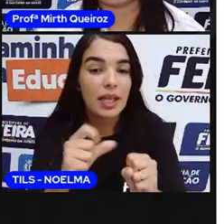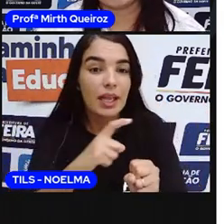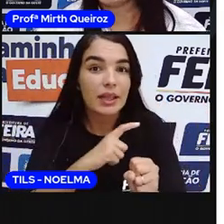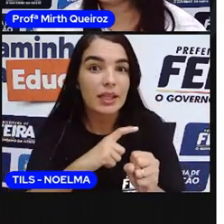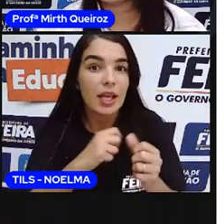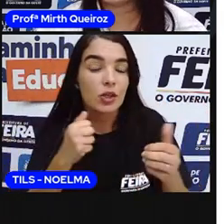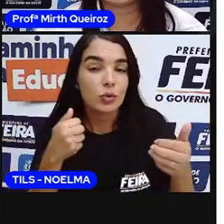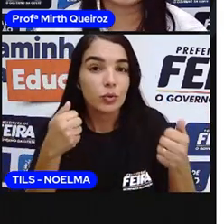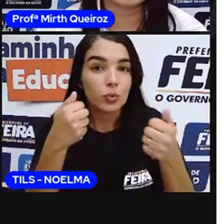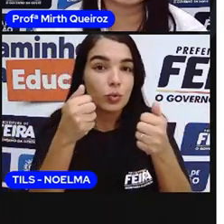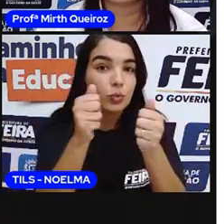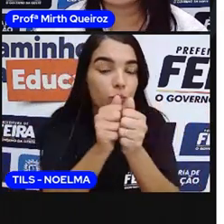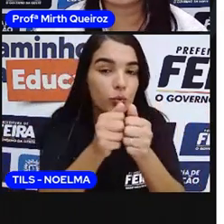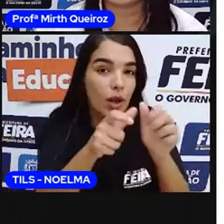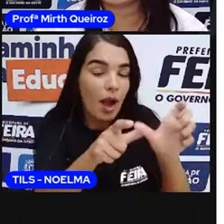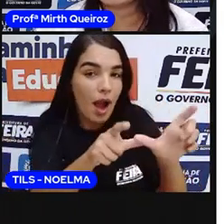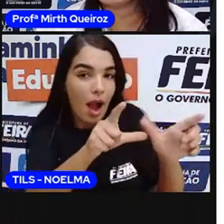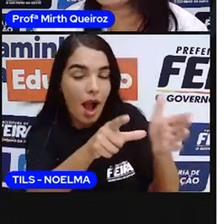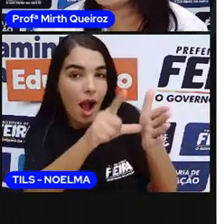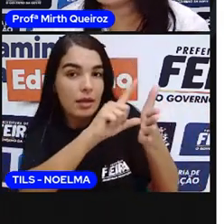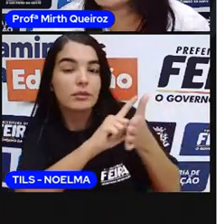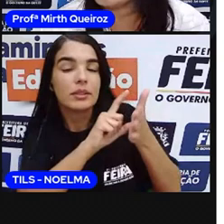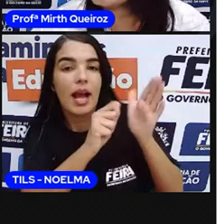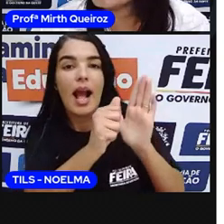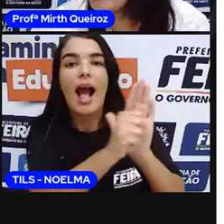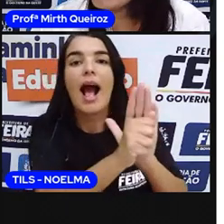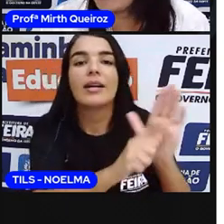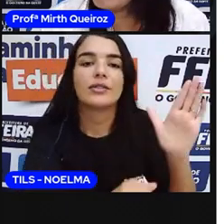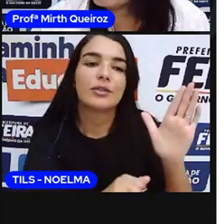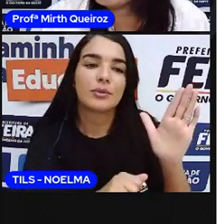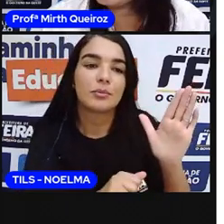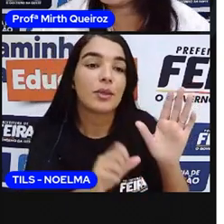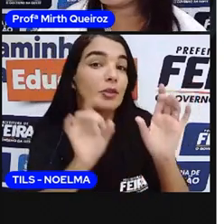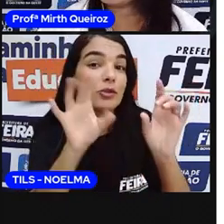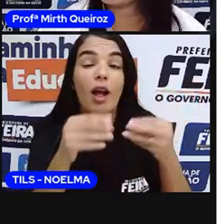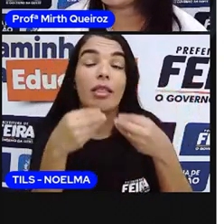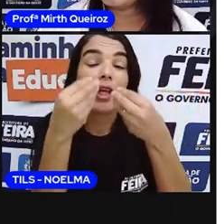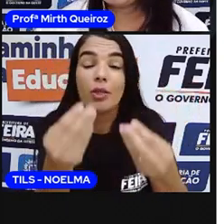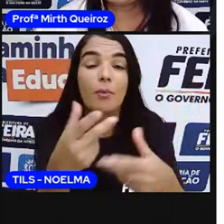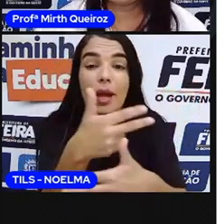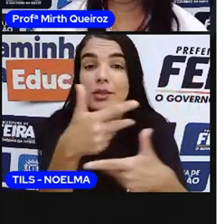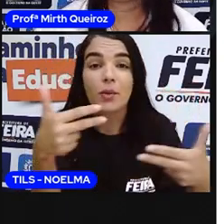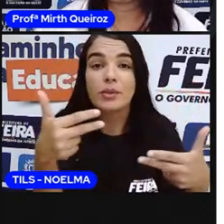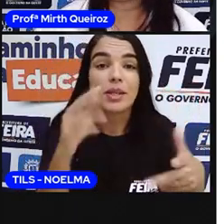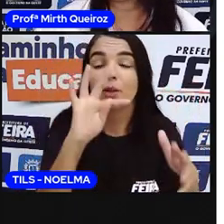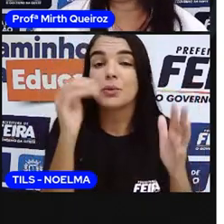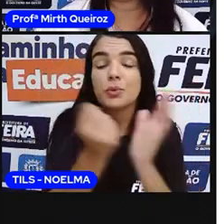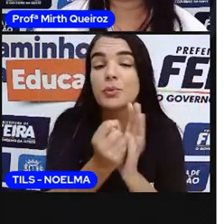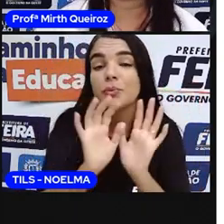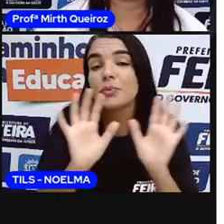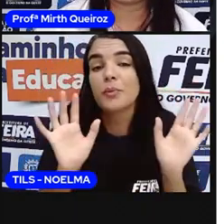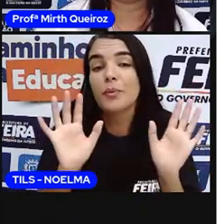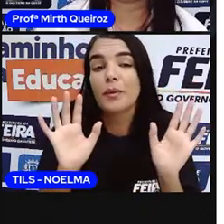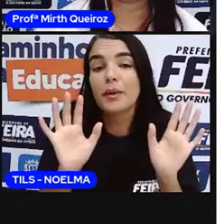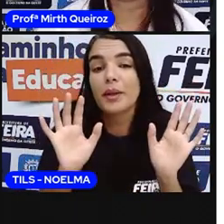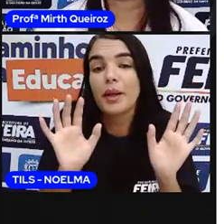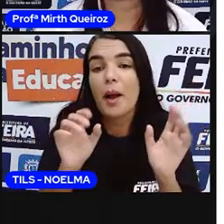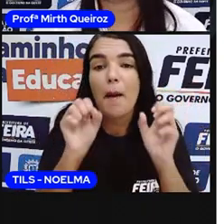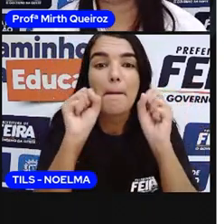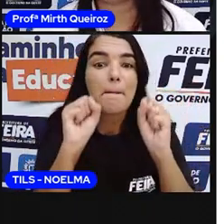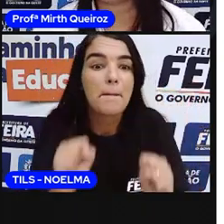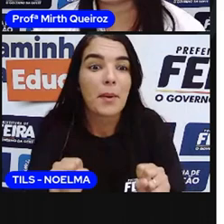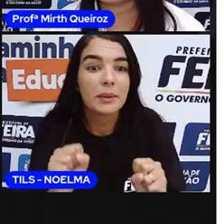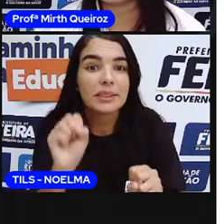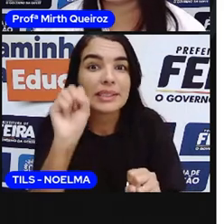de artigo. O substantivo é tudo aquilo que dá nome ao ser. É só isso, o substantivo. E eles podem ser, e eles devem, né?